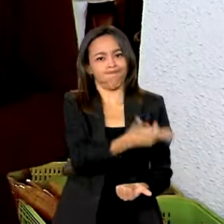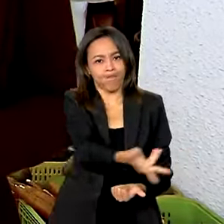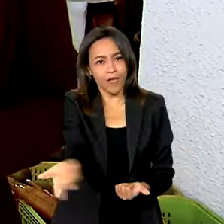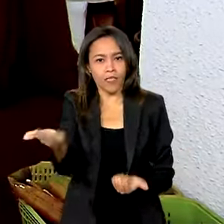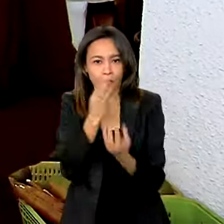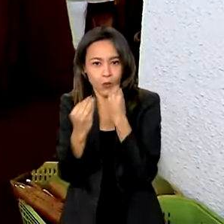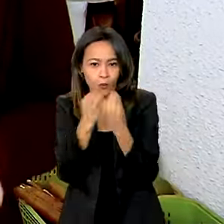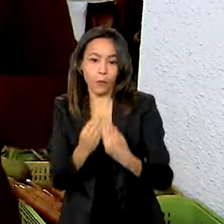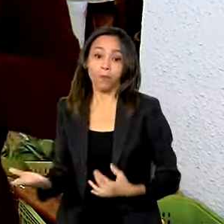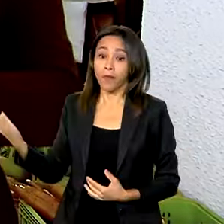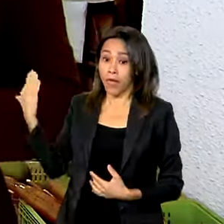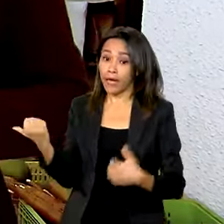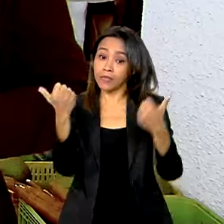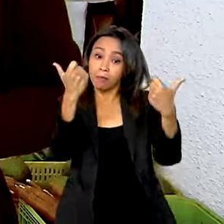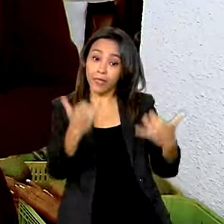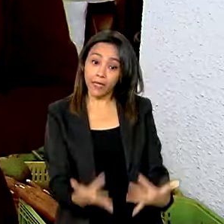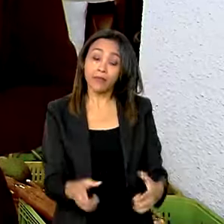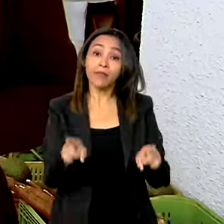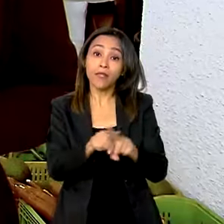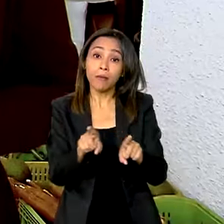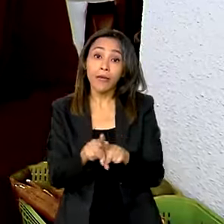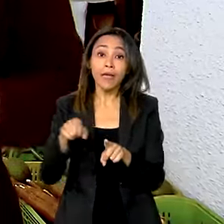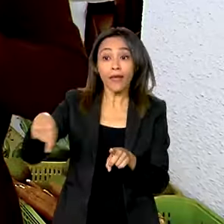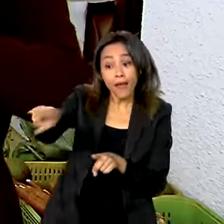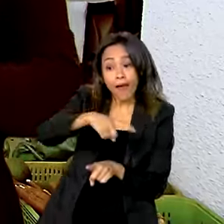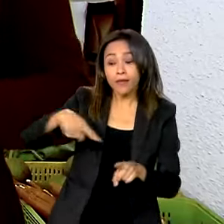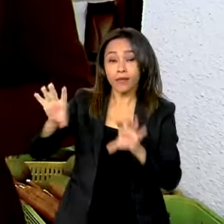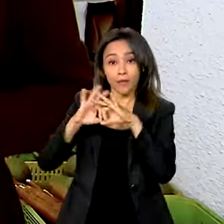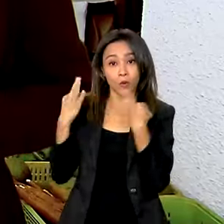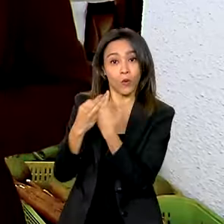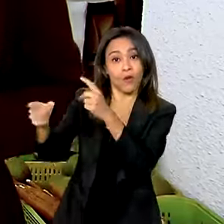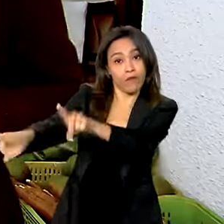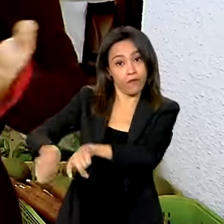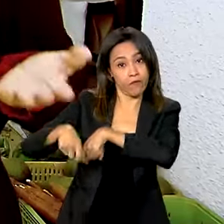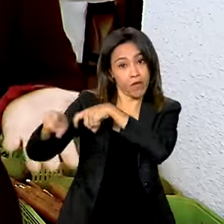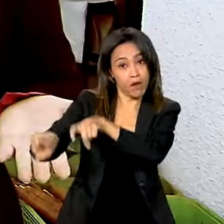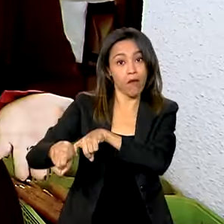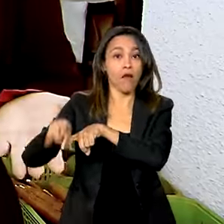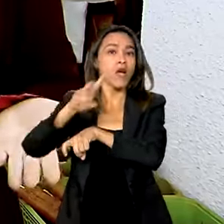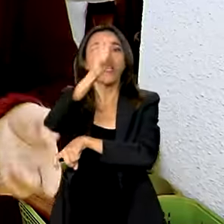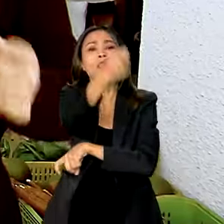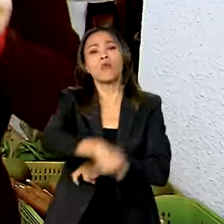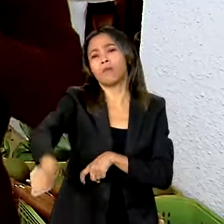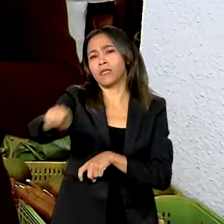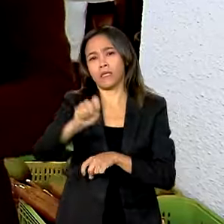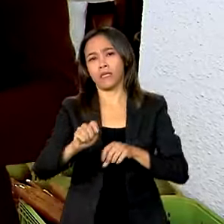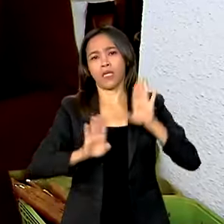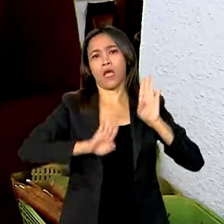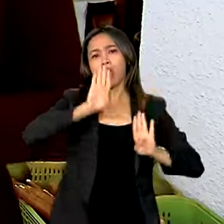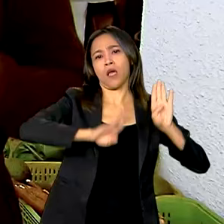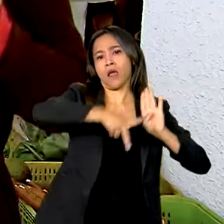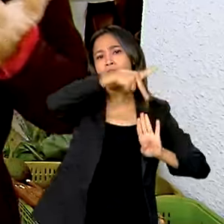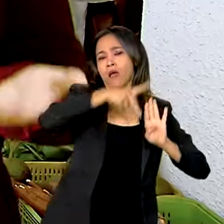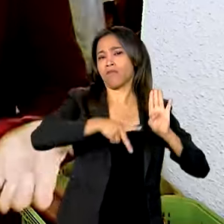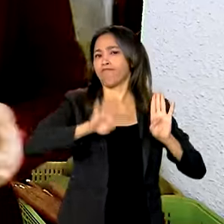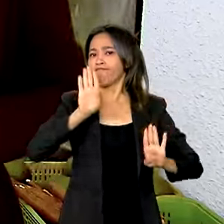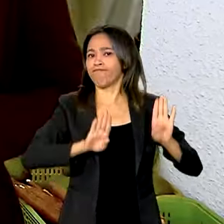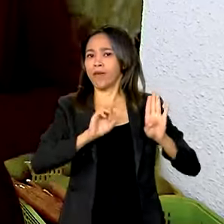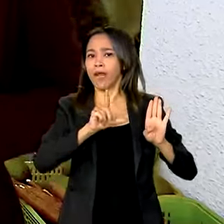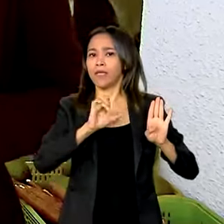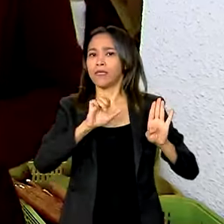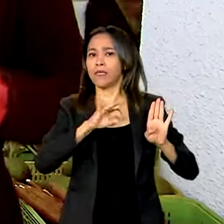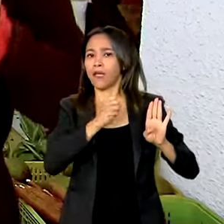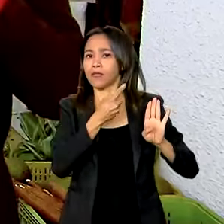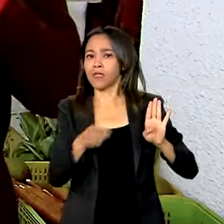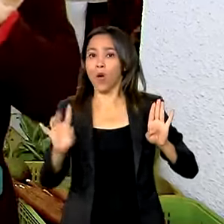alimentos produzidos por agricultores familiares sem a necessidade de licitação e os destina a pessoas em